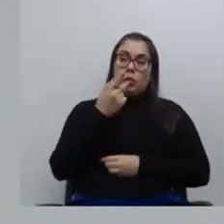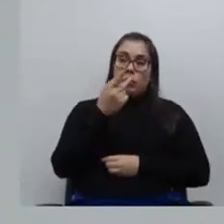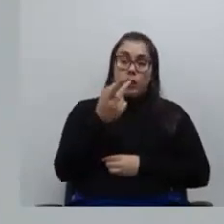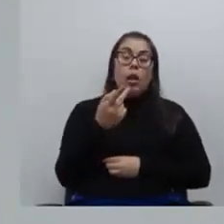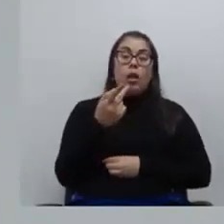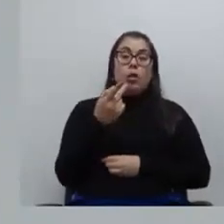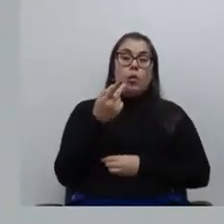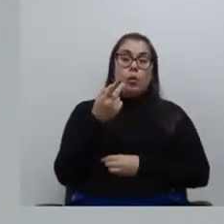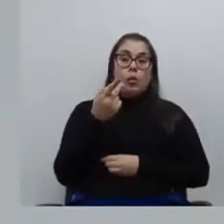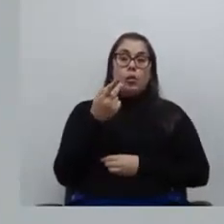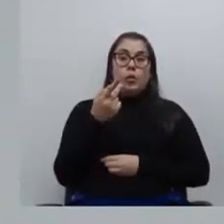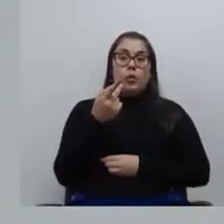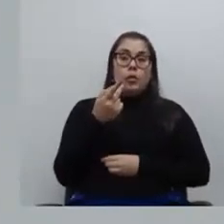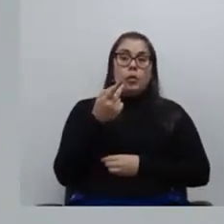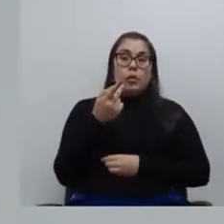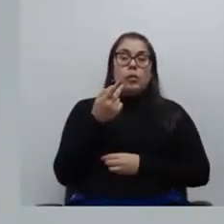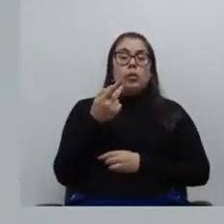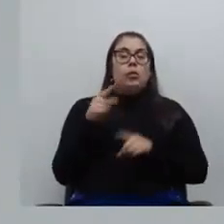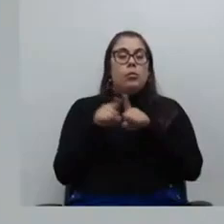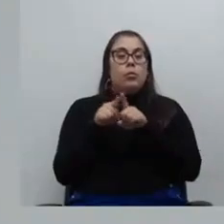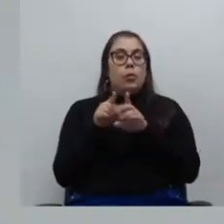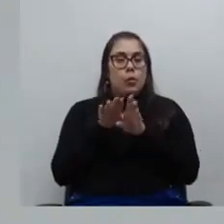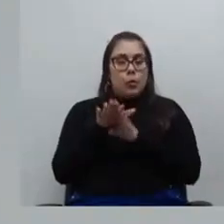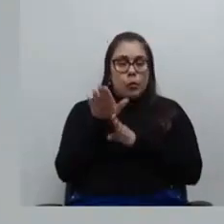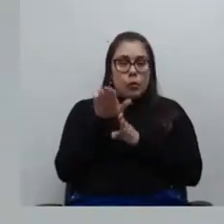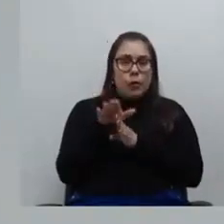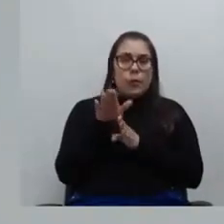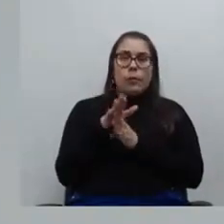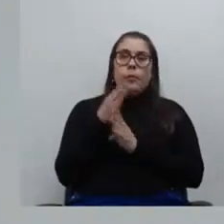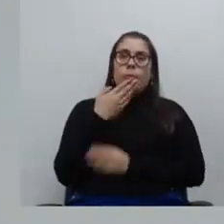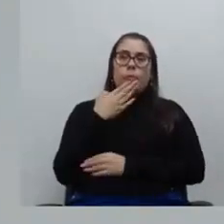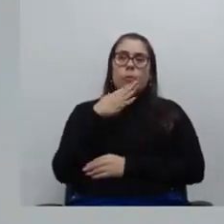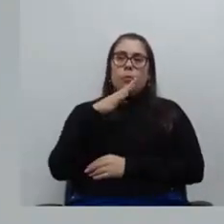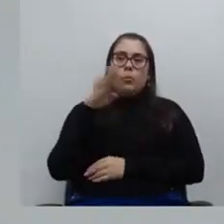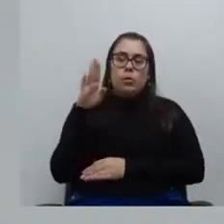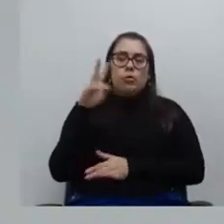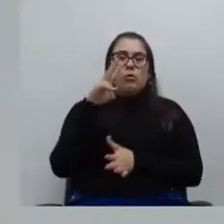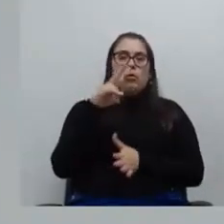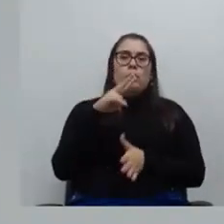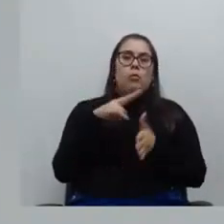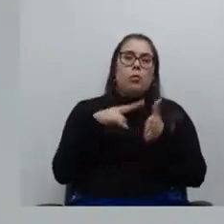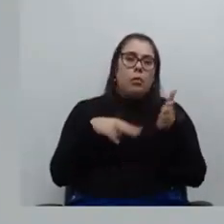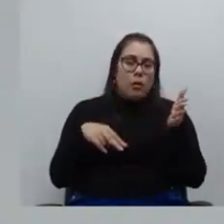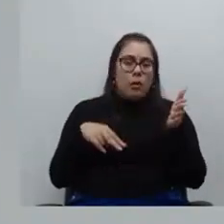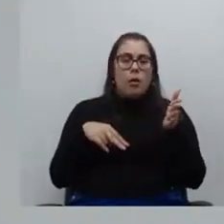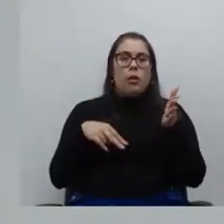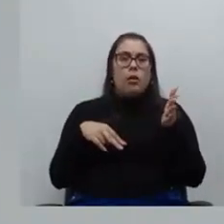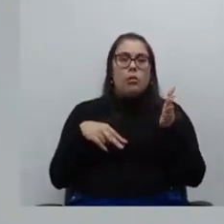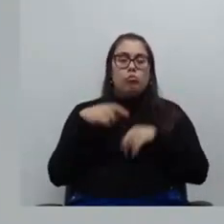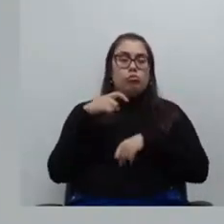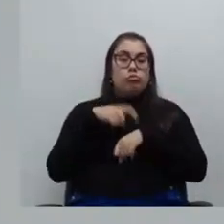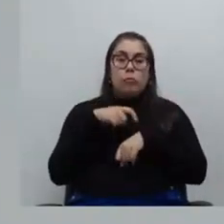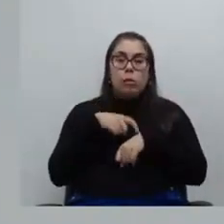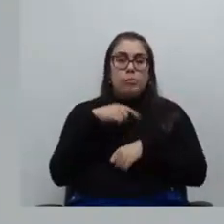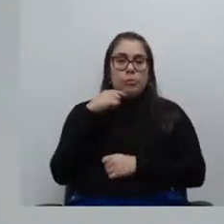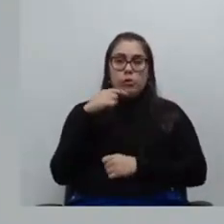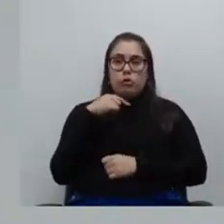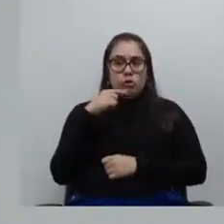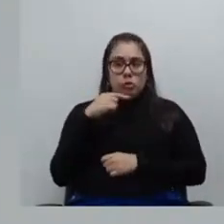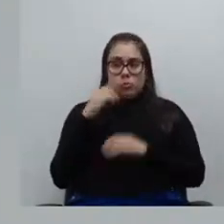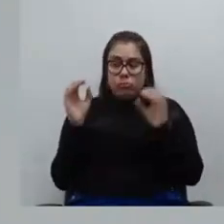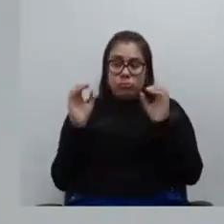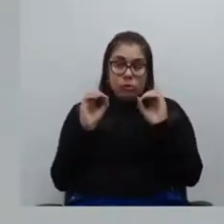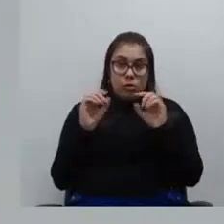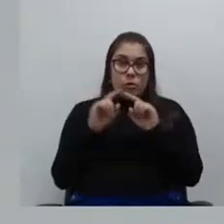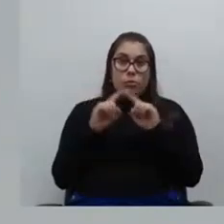deferência a ter sido ele conselheiro também, prometi ali que vou ler, vou me tirar do assunto também, não tive tempo de ler porque ele mencionou isso agora,